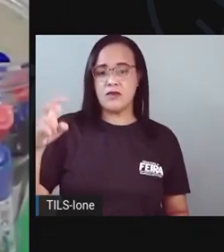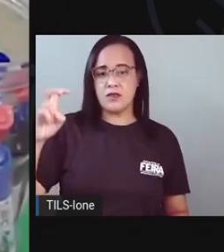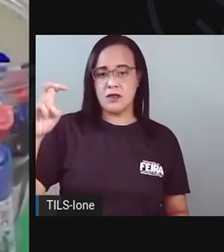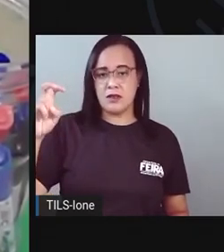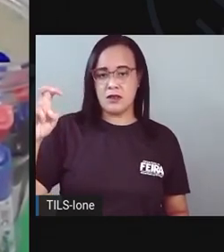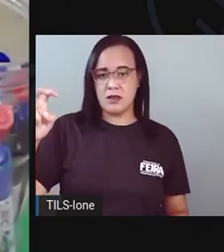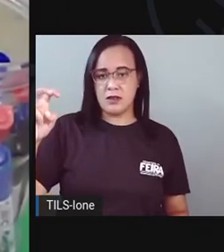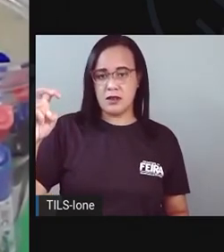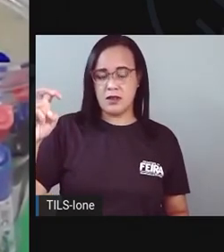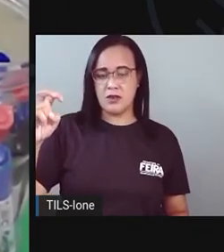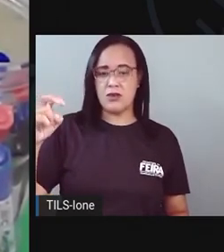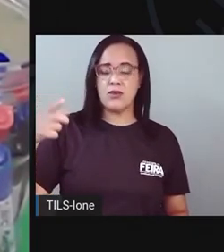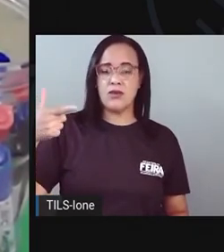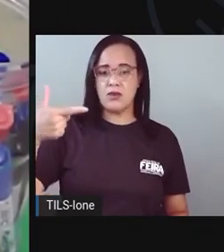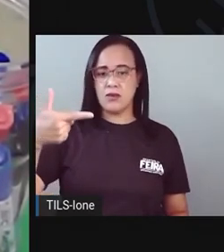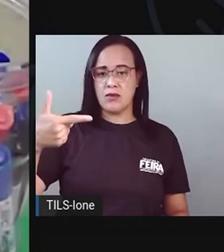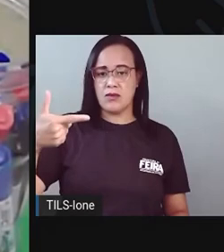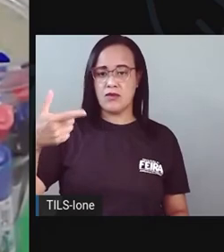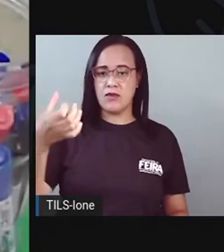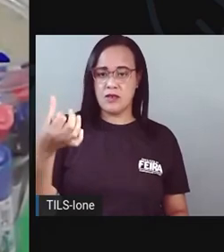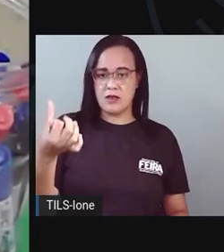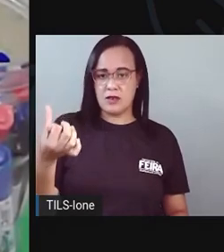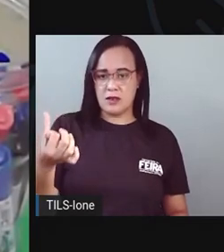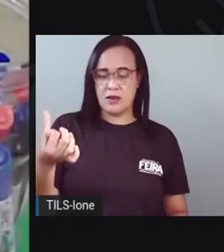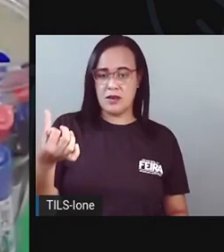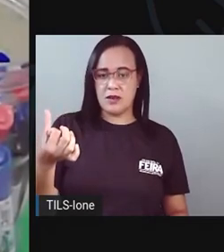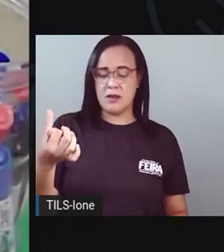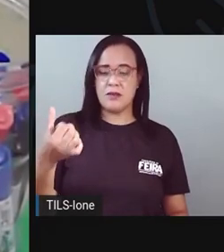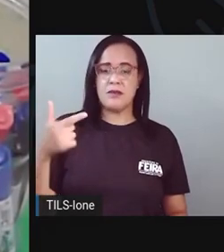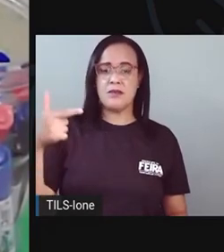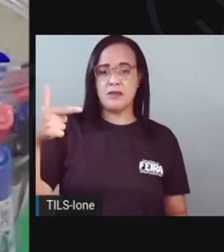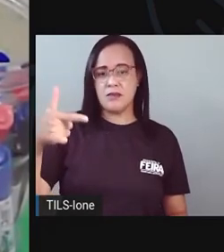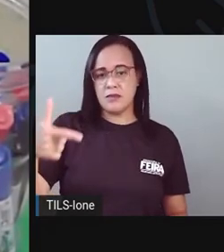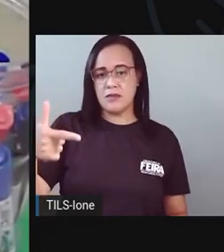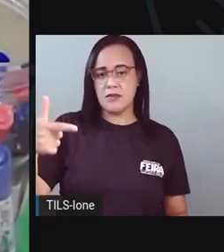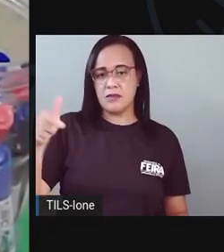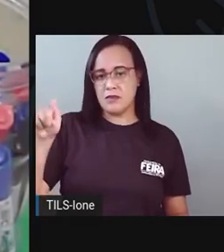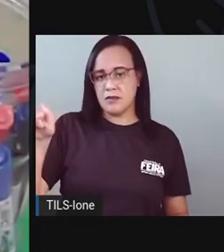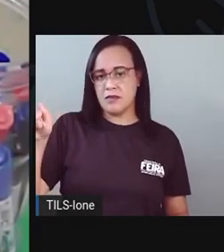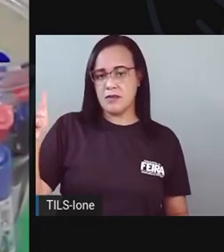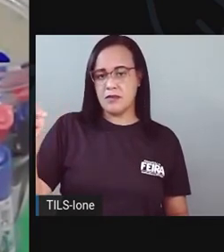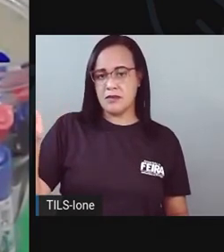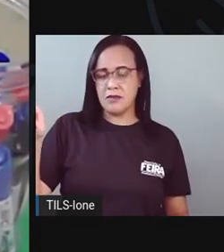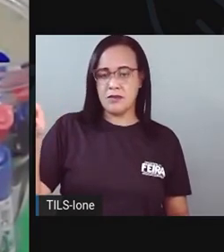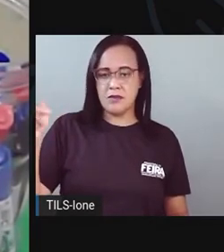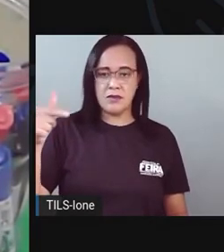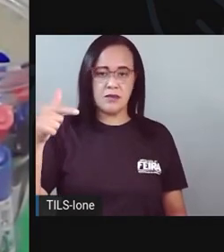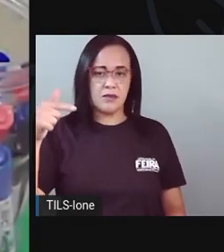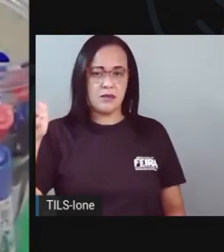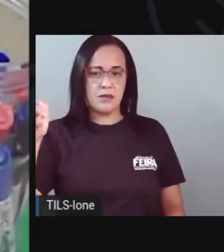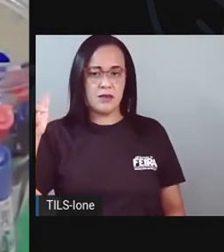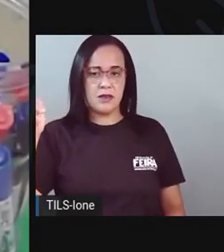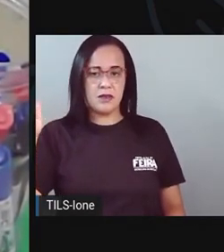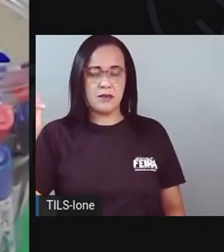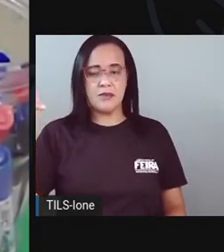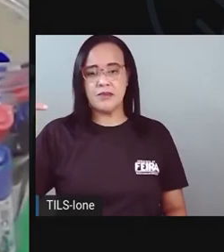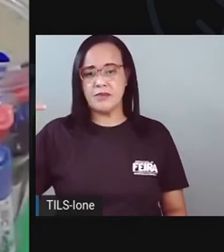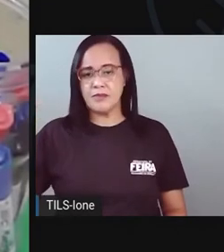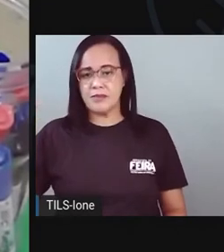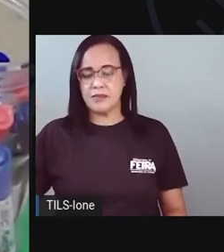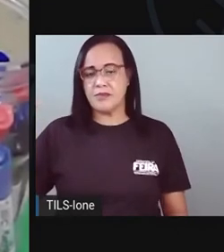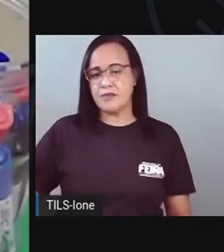Vinte e cinco. Vinte e seis. Vinte. Errei aqui, ó. Vinte e